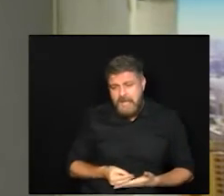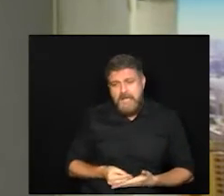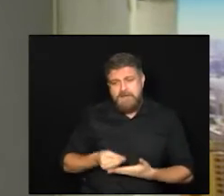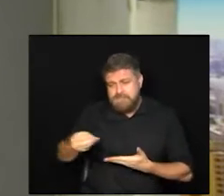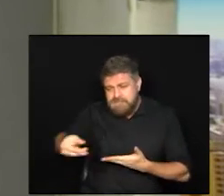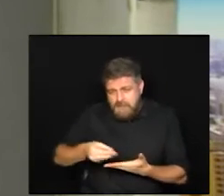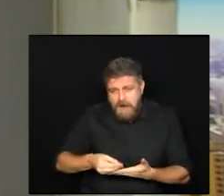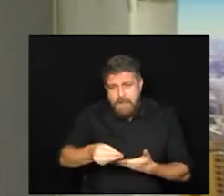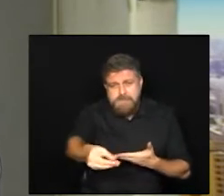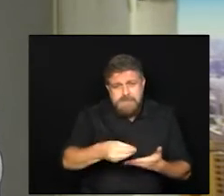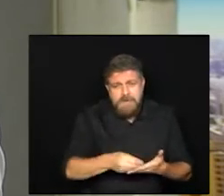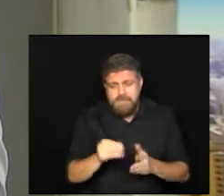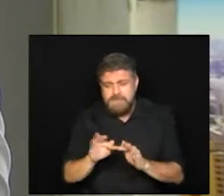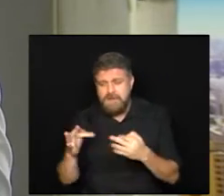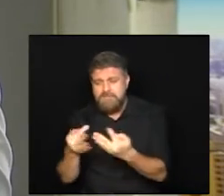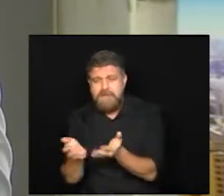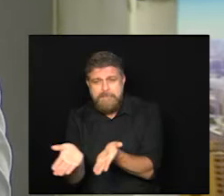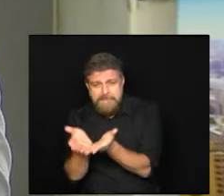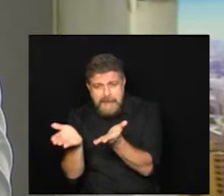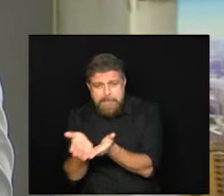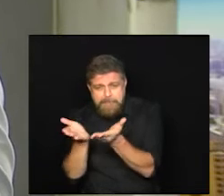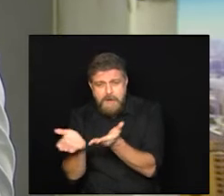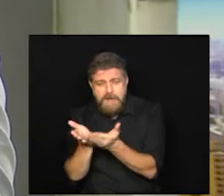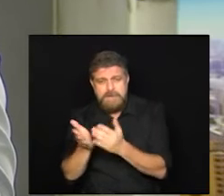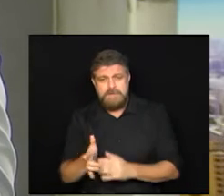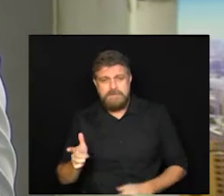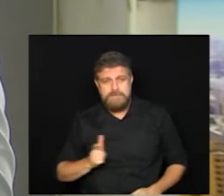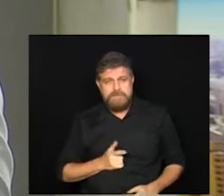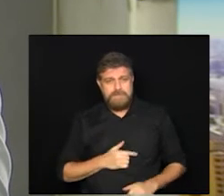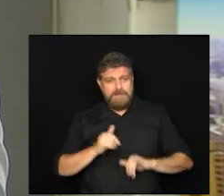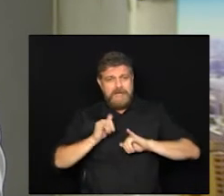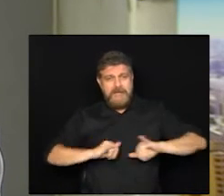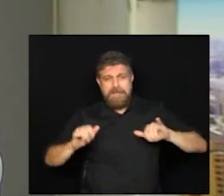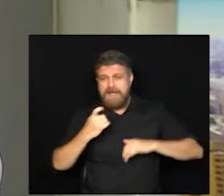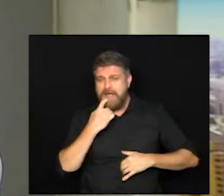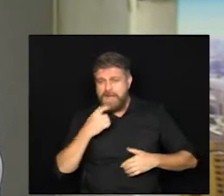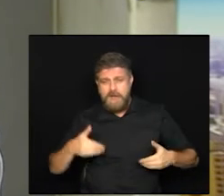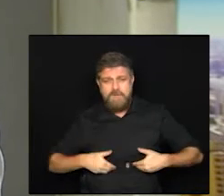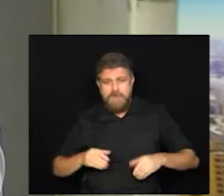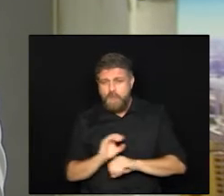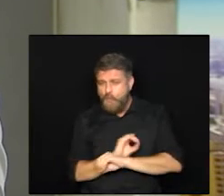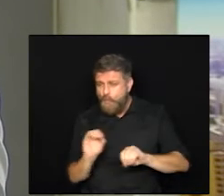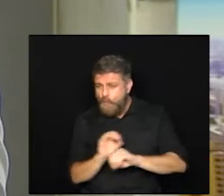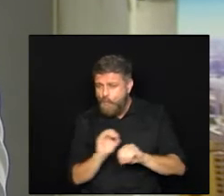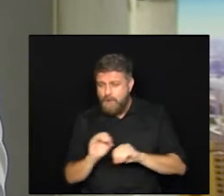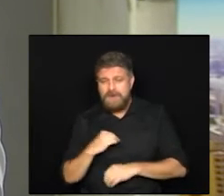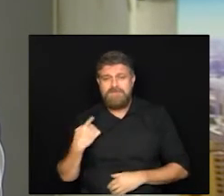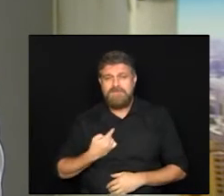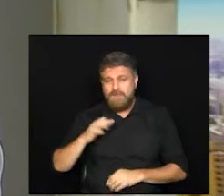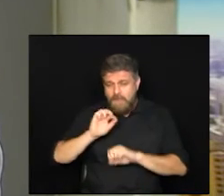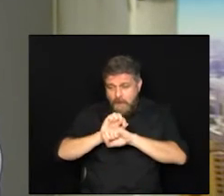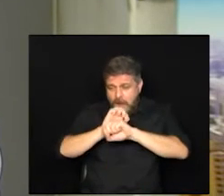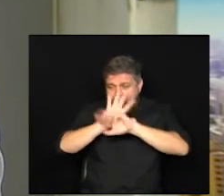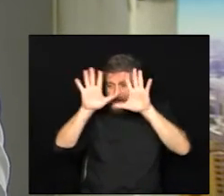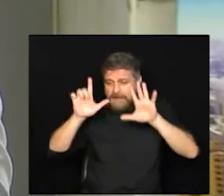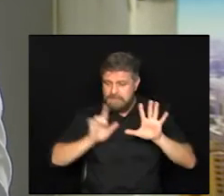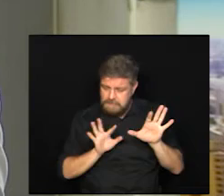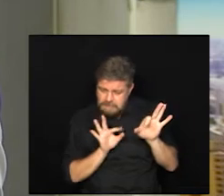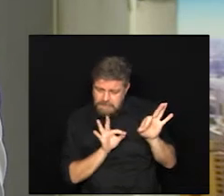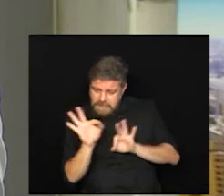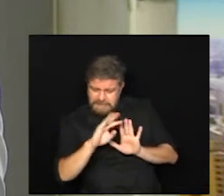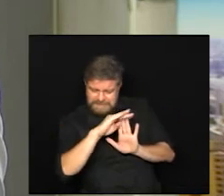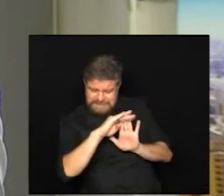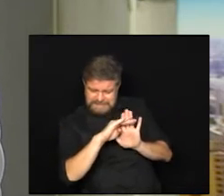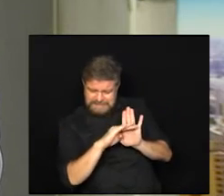para as famílias carentes e nesse lançamento do Campinas Sem Fome ficou claro a intenção de uma organização completa